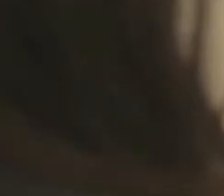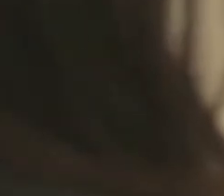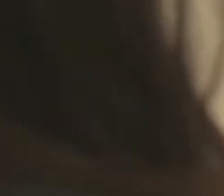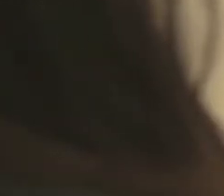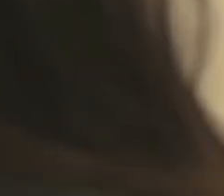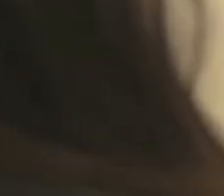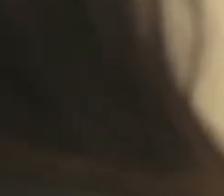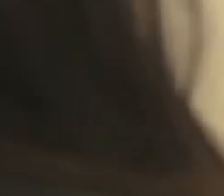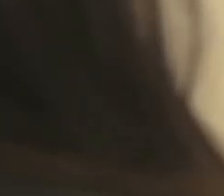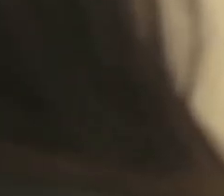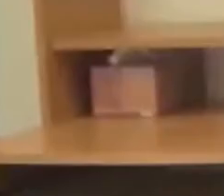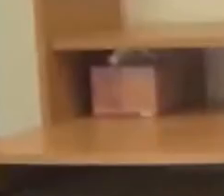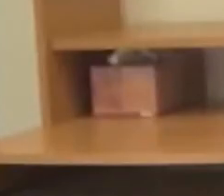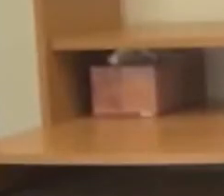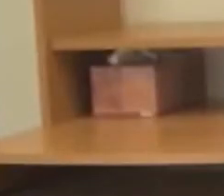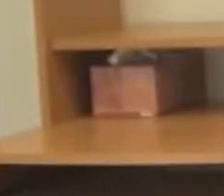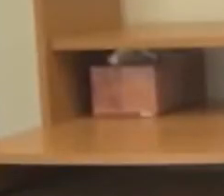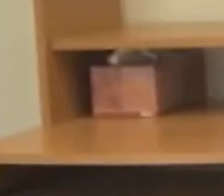Eu amo.